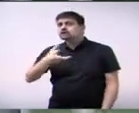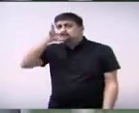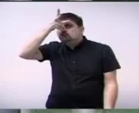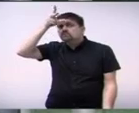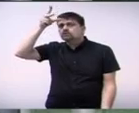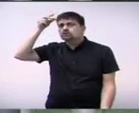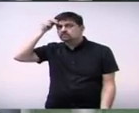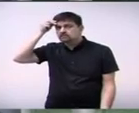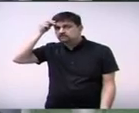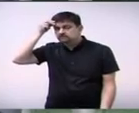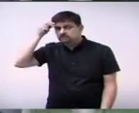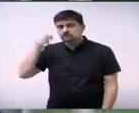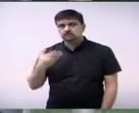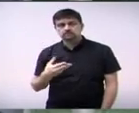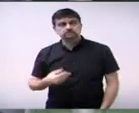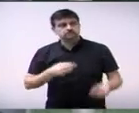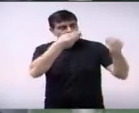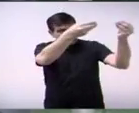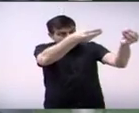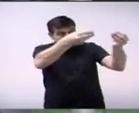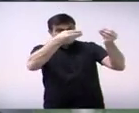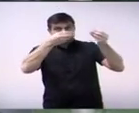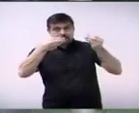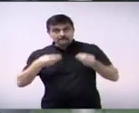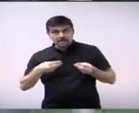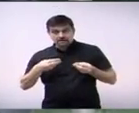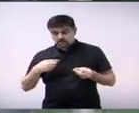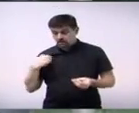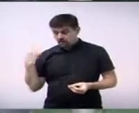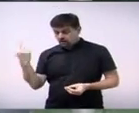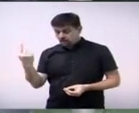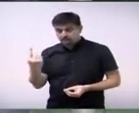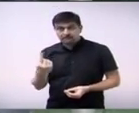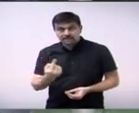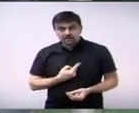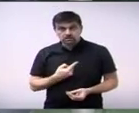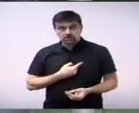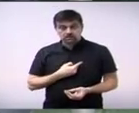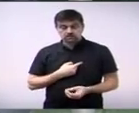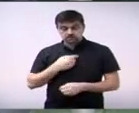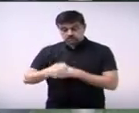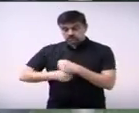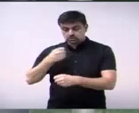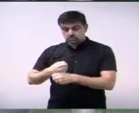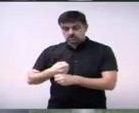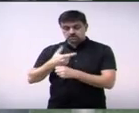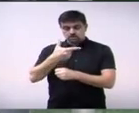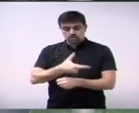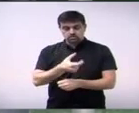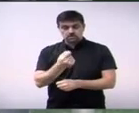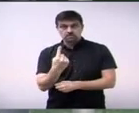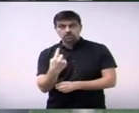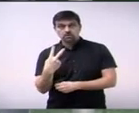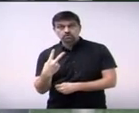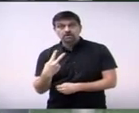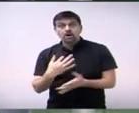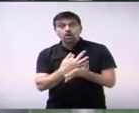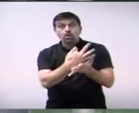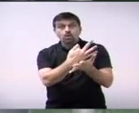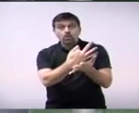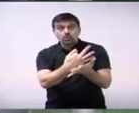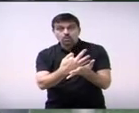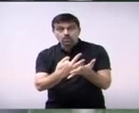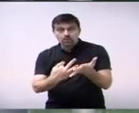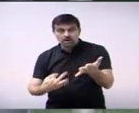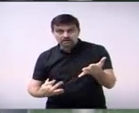do senhor José Pavan Júnior nos enviou aqui em 2012 o texto de lei. Em